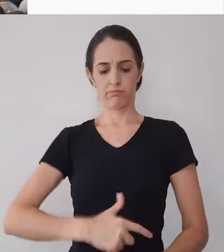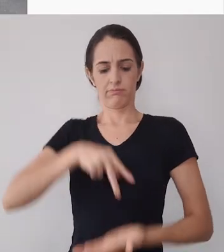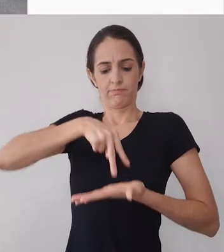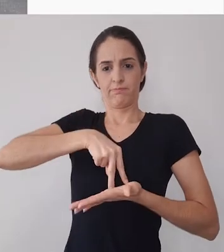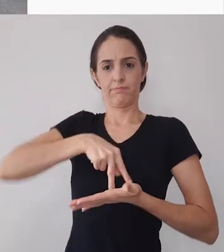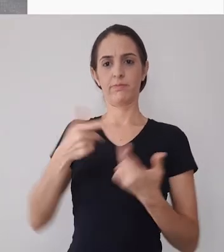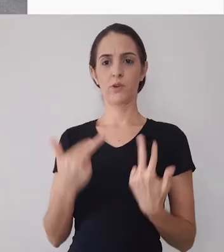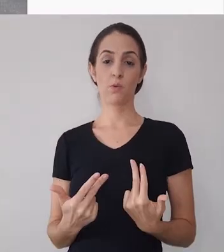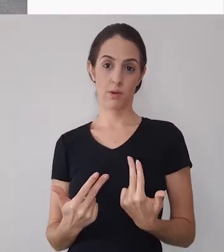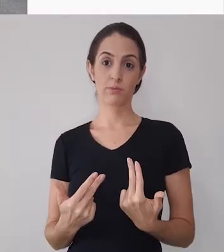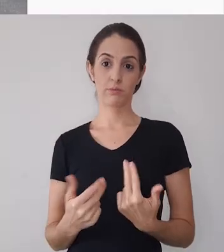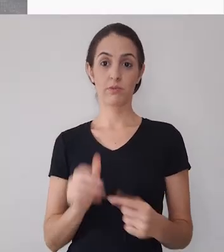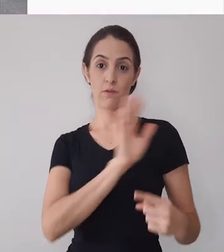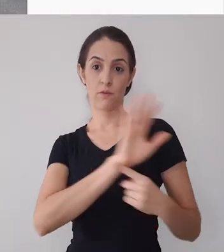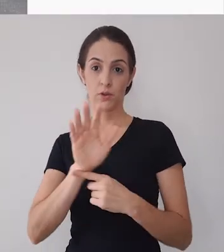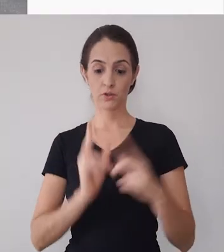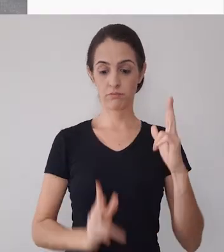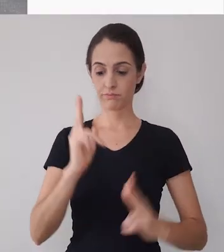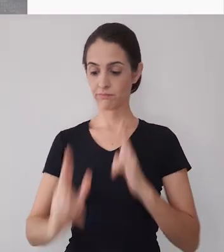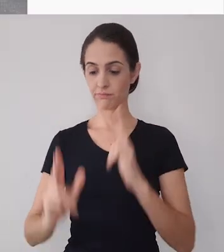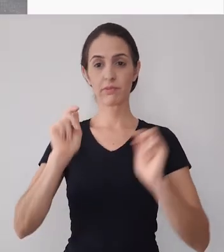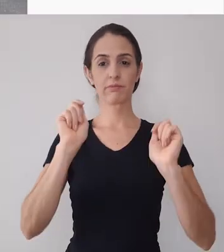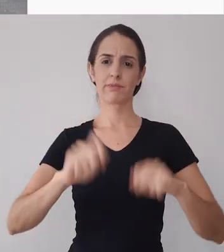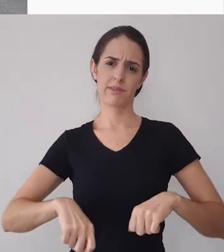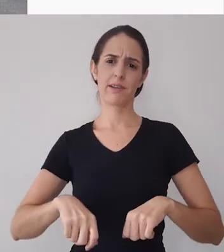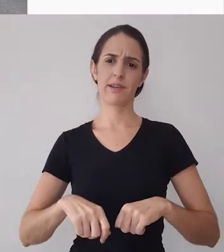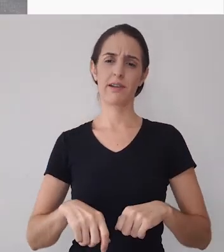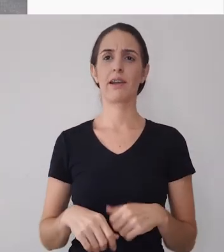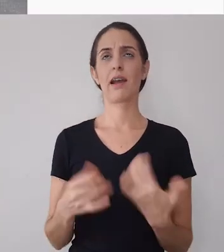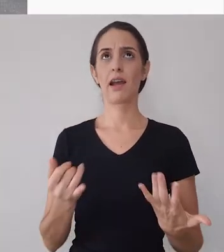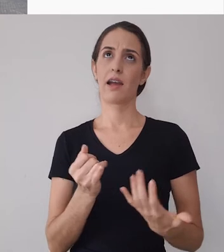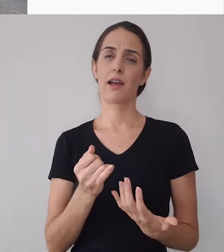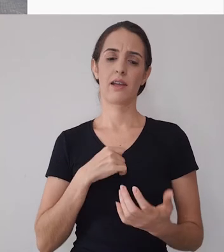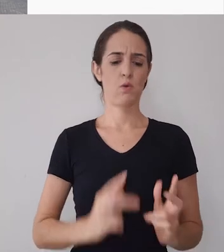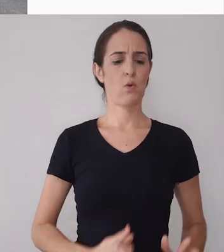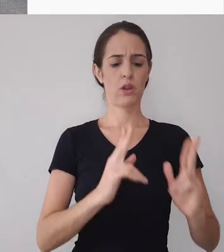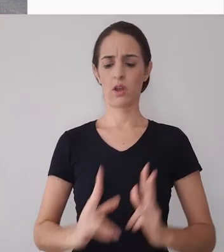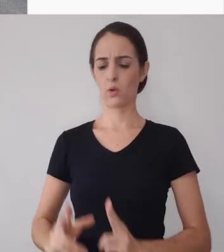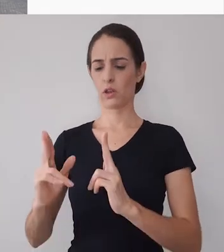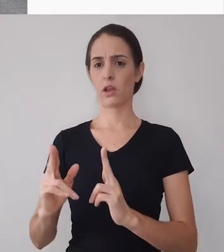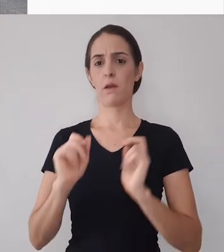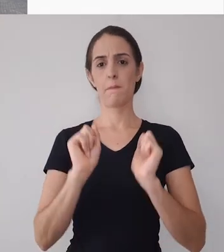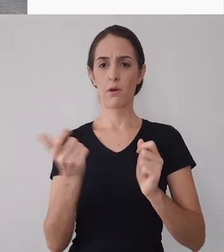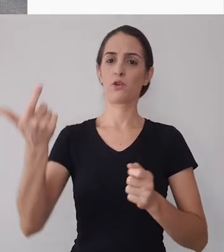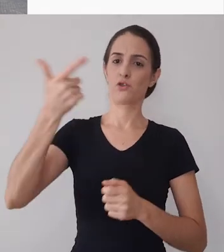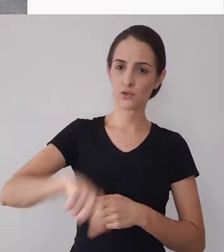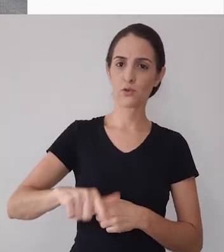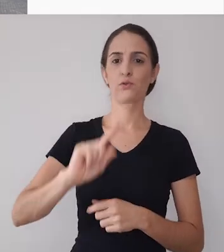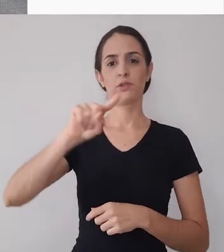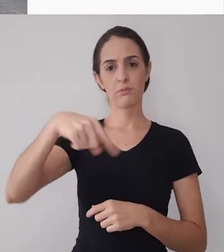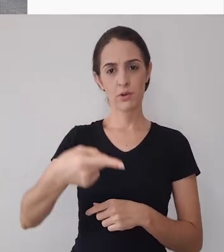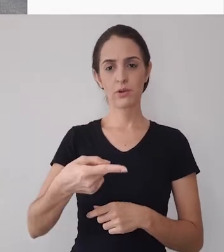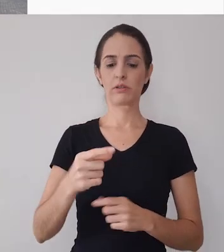de maneira contínua excluindo partes que você não quer se você quiser mexer nos cortes que fez a preciso fazer mais cortes você pode clicar